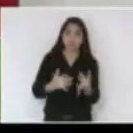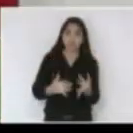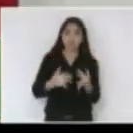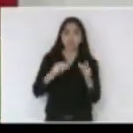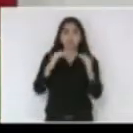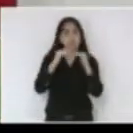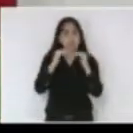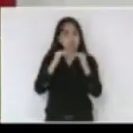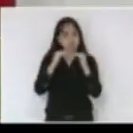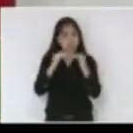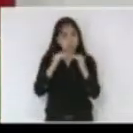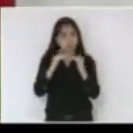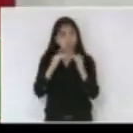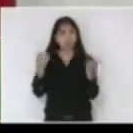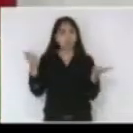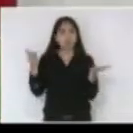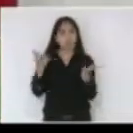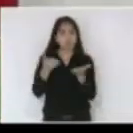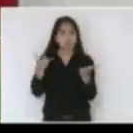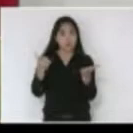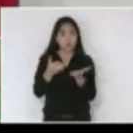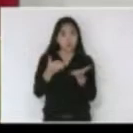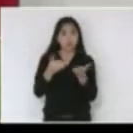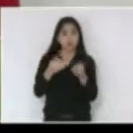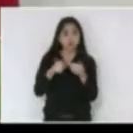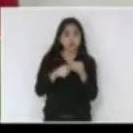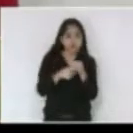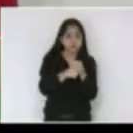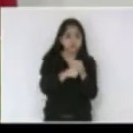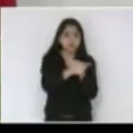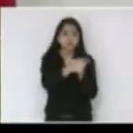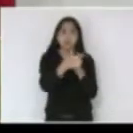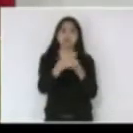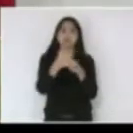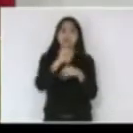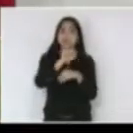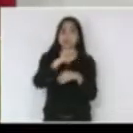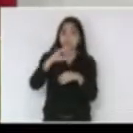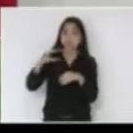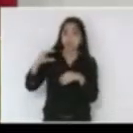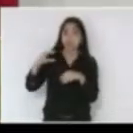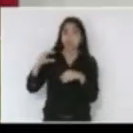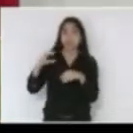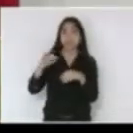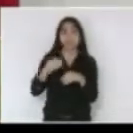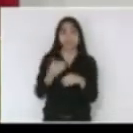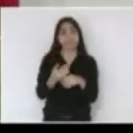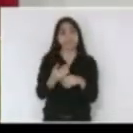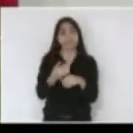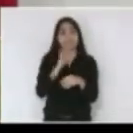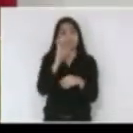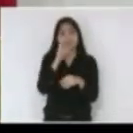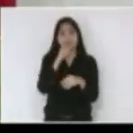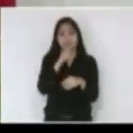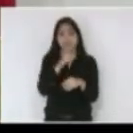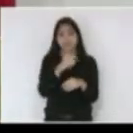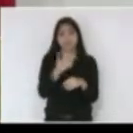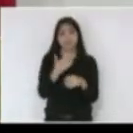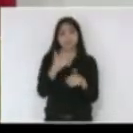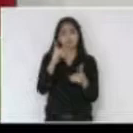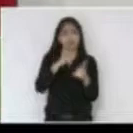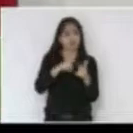dito hoje as redes do interior do nosso estado são um atraso para o desenvolvimento do